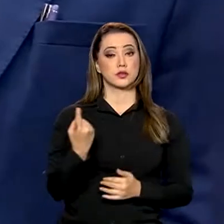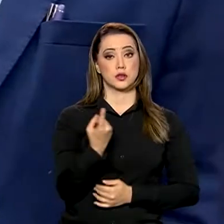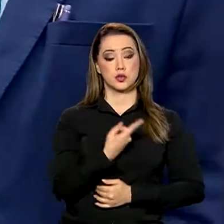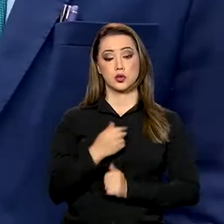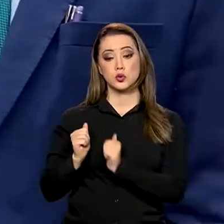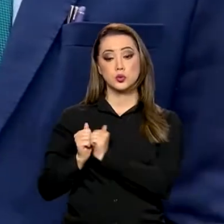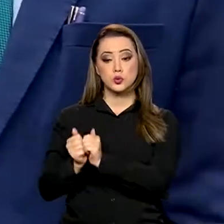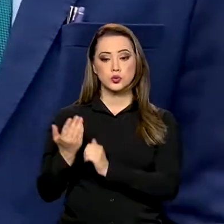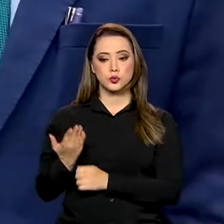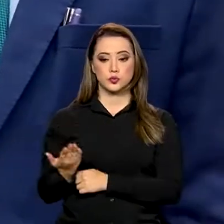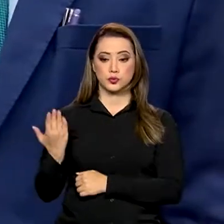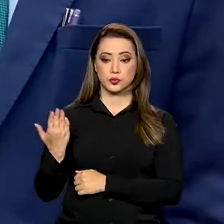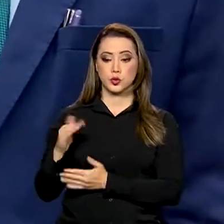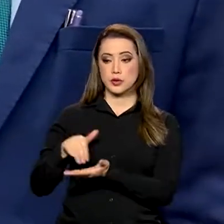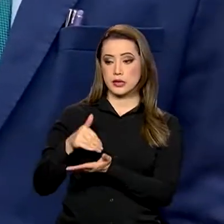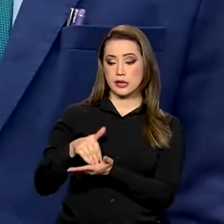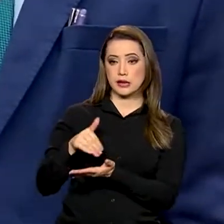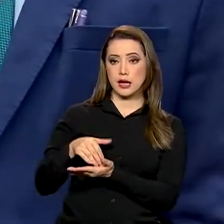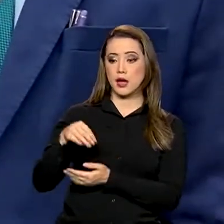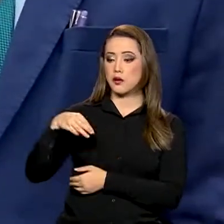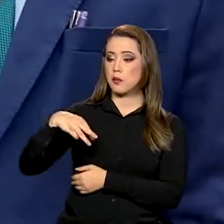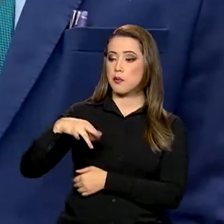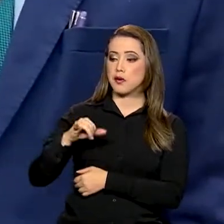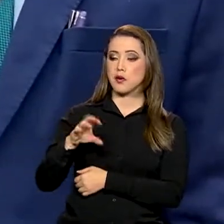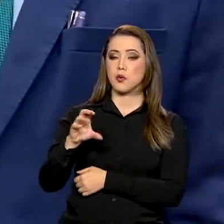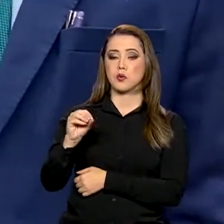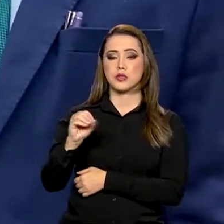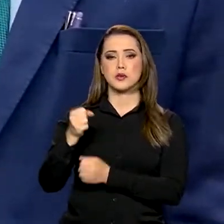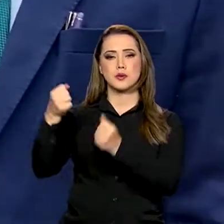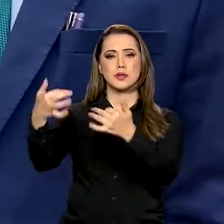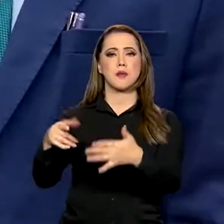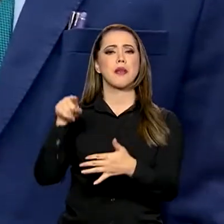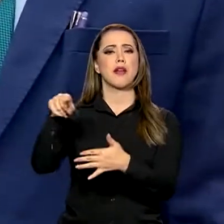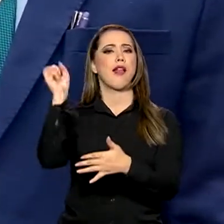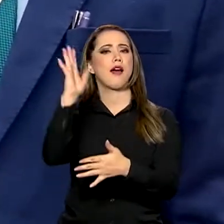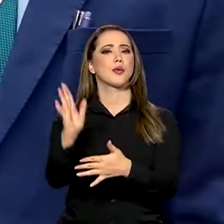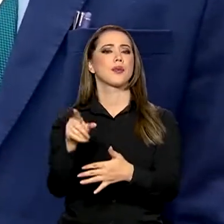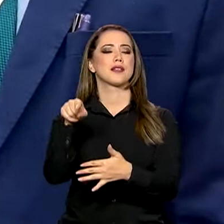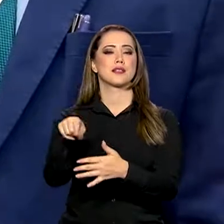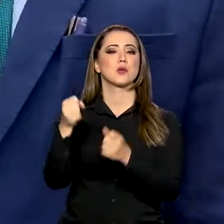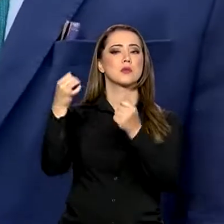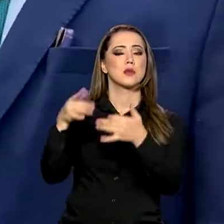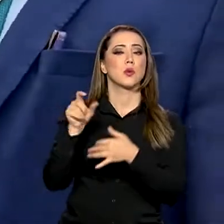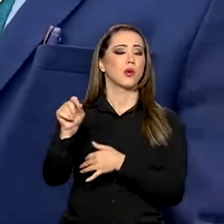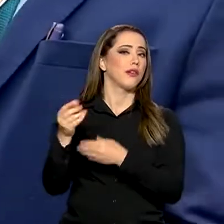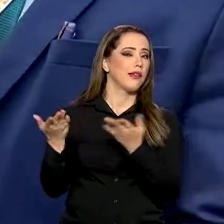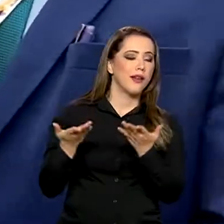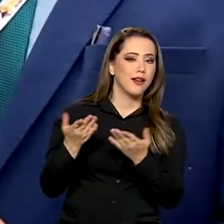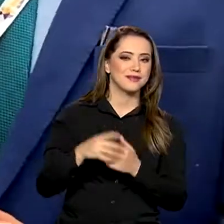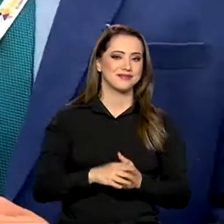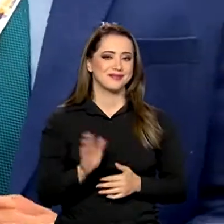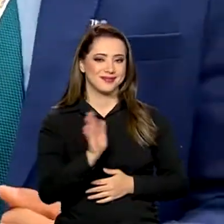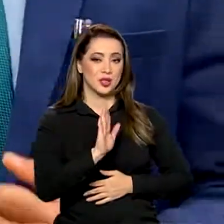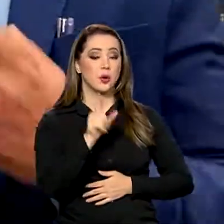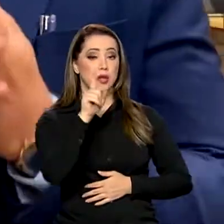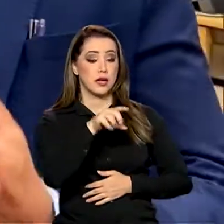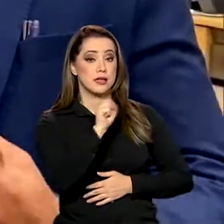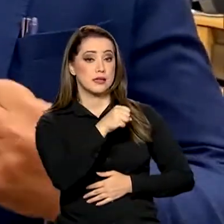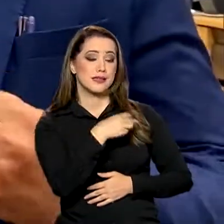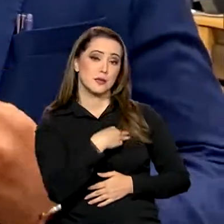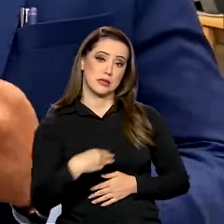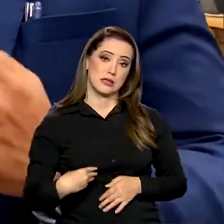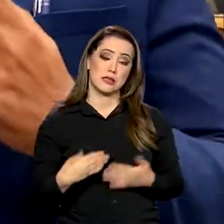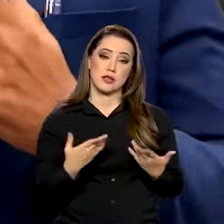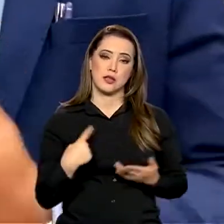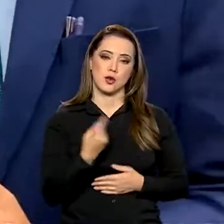ao lado do secretário Maurício Cunha. Fala um pouco lá para o pessoal do Brasil o que isso representa para nós. É isso mesmo, ministra. É uma alegria